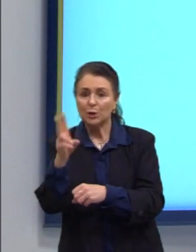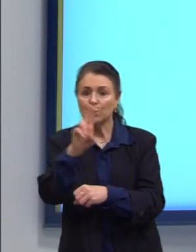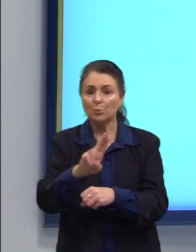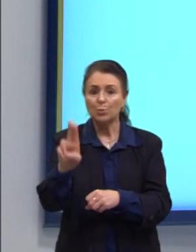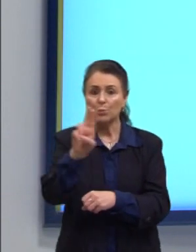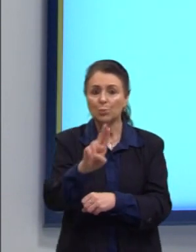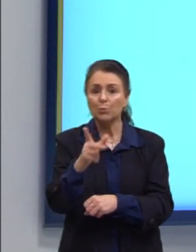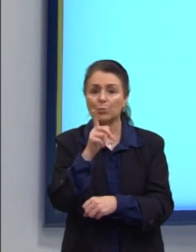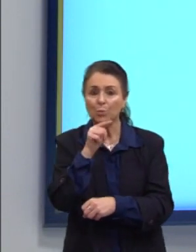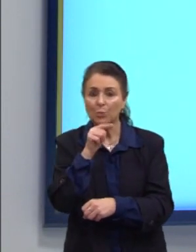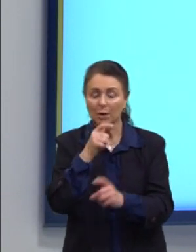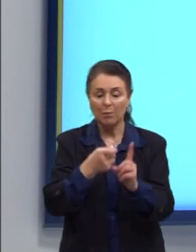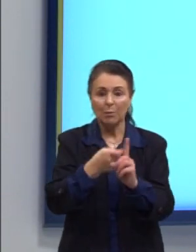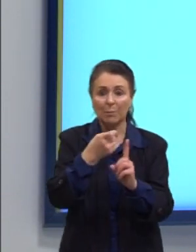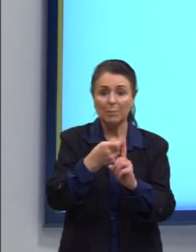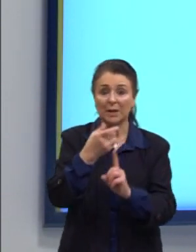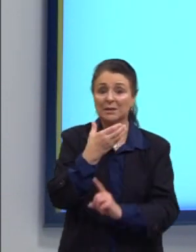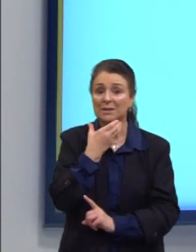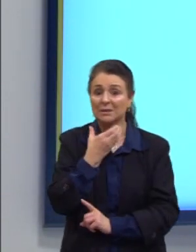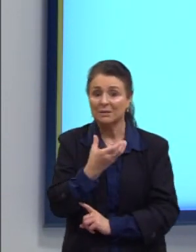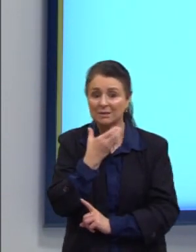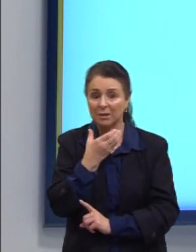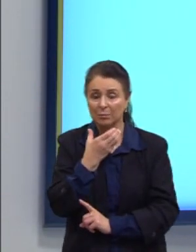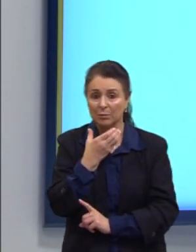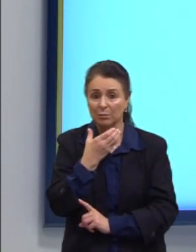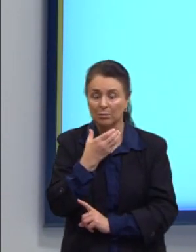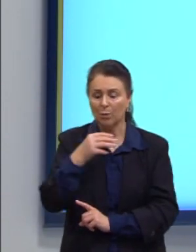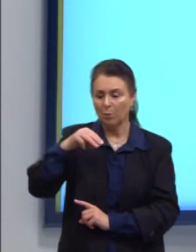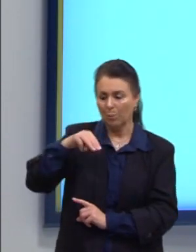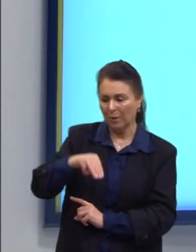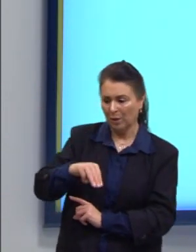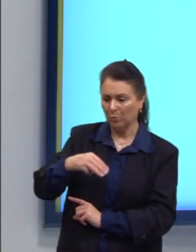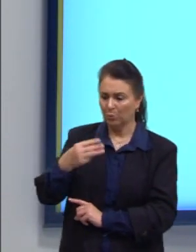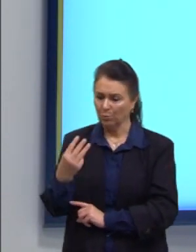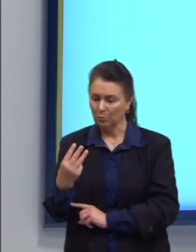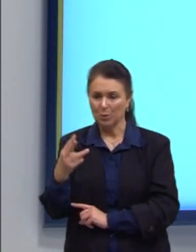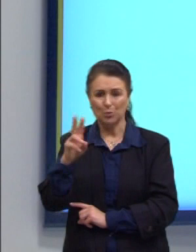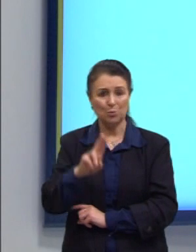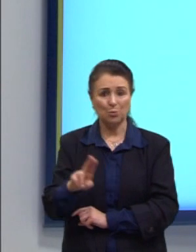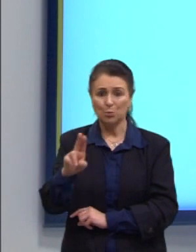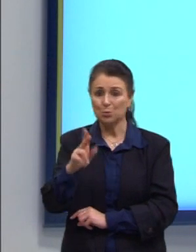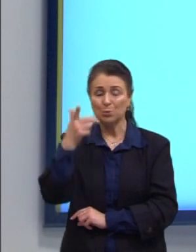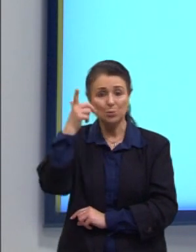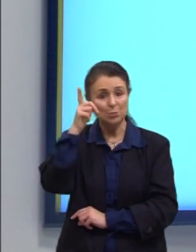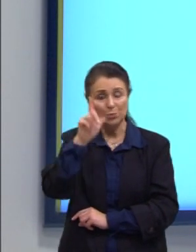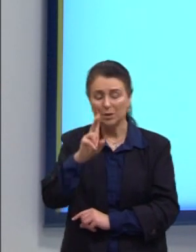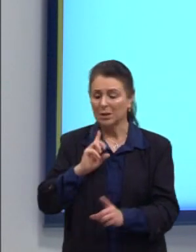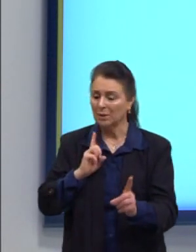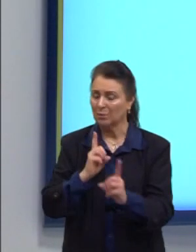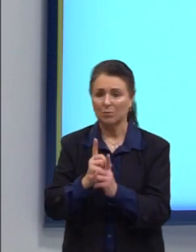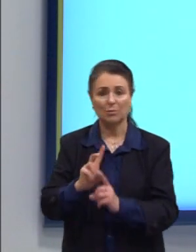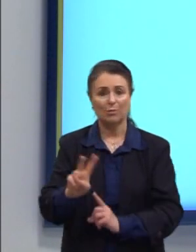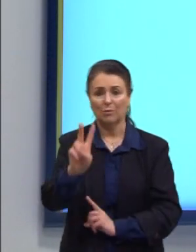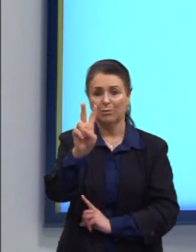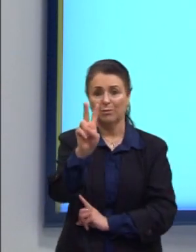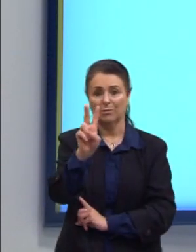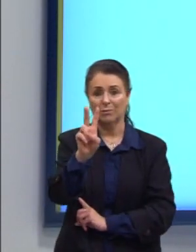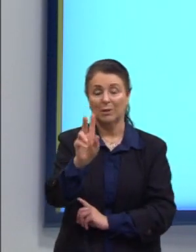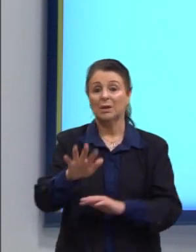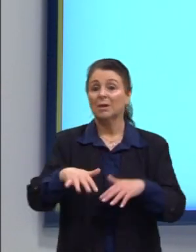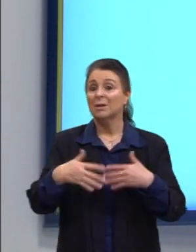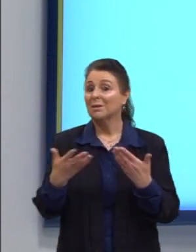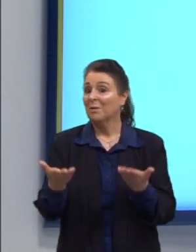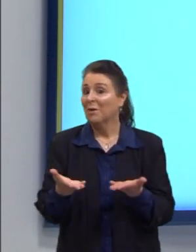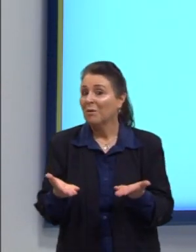só com a informação ali, né? Do metro cúbico do consumo, a gente não consegue chegar no valor final. Então,